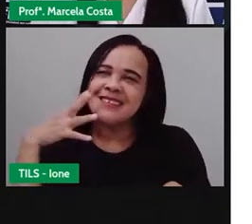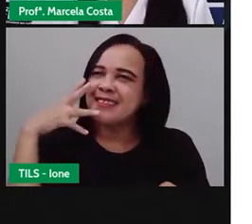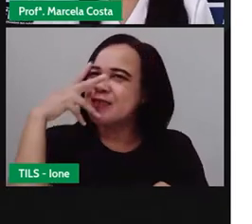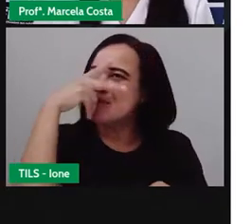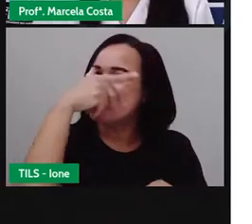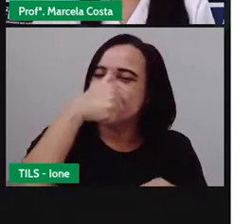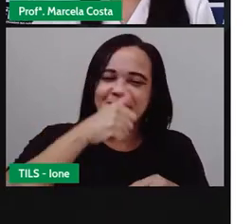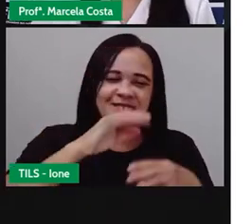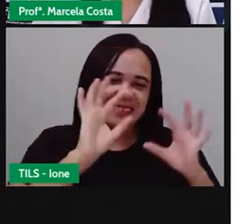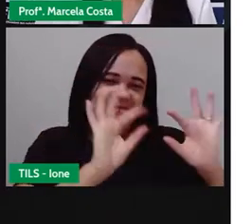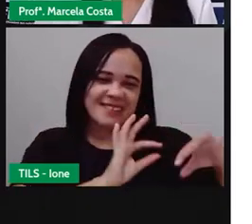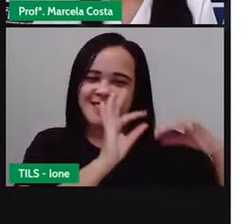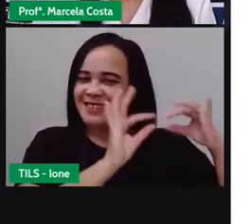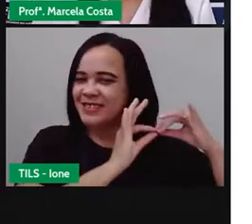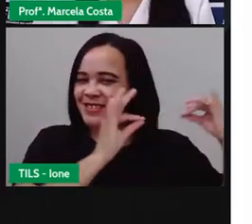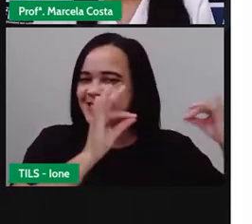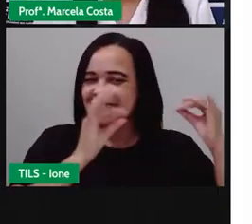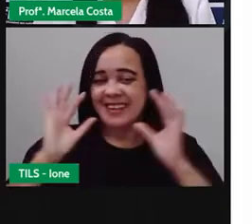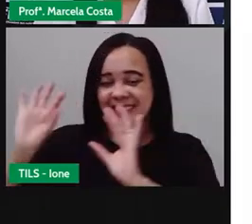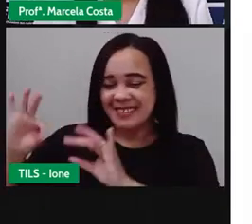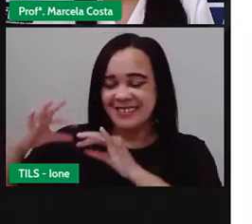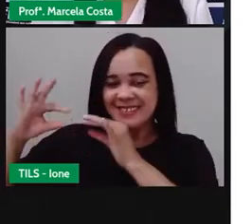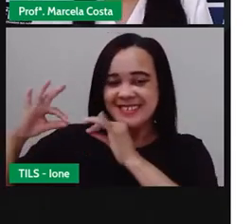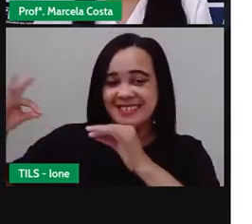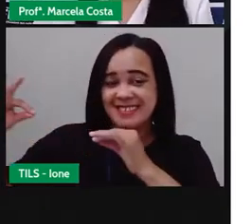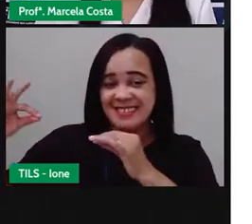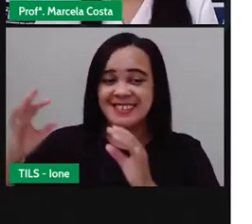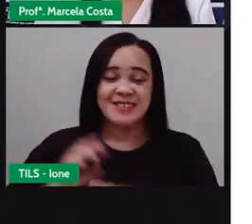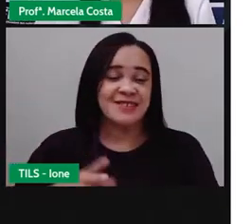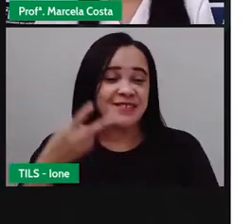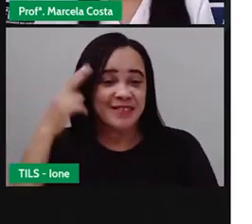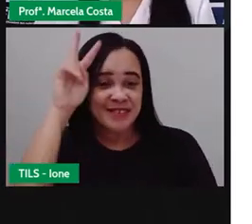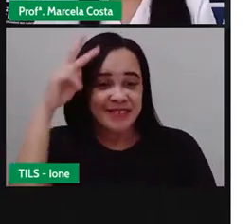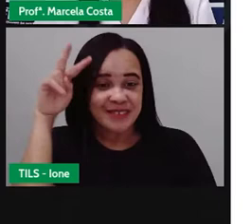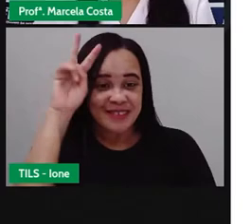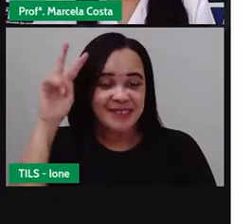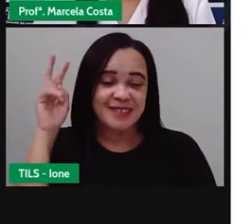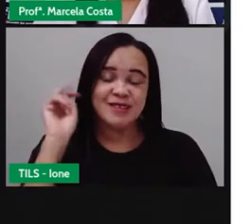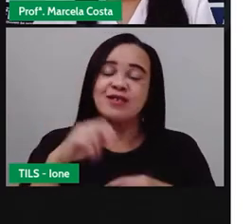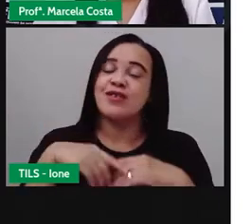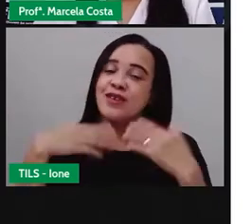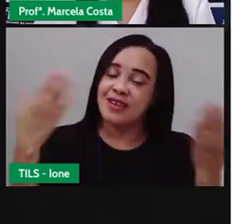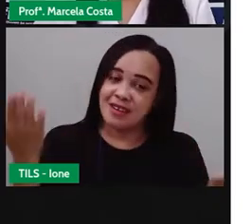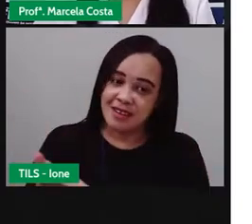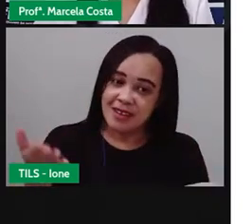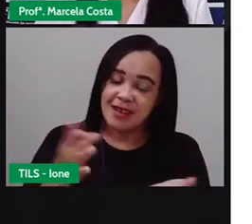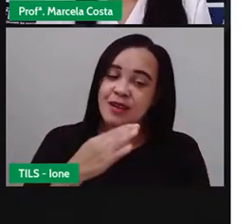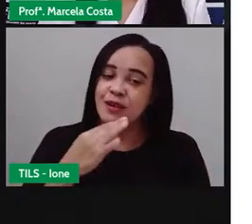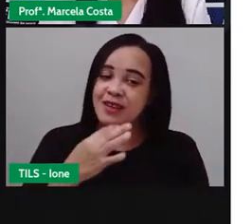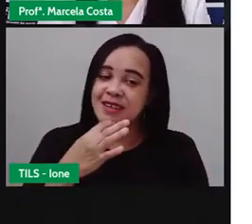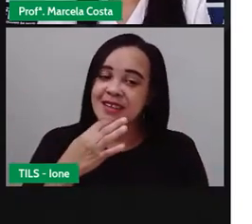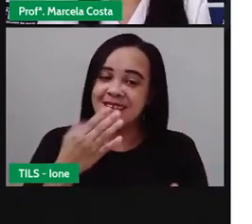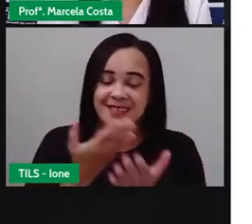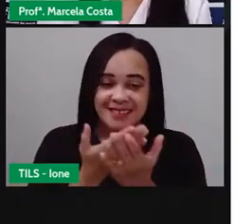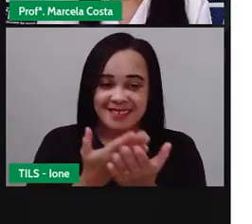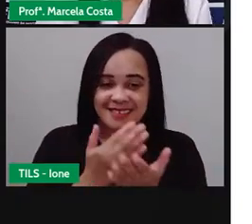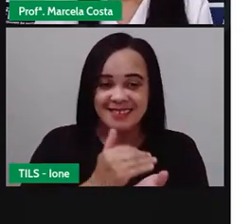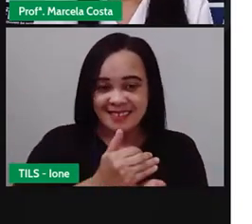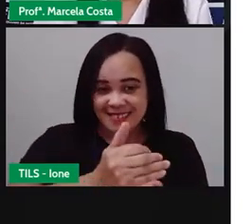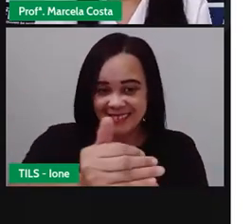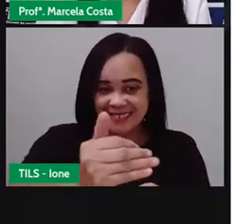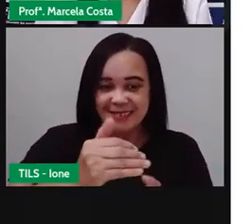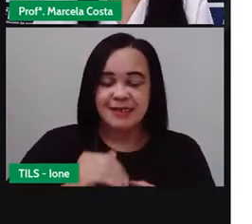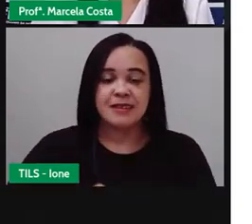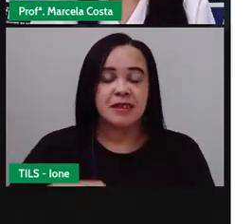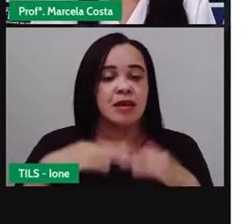Fita, que é uma história que a gente vai conhecer durante a aula. Então, com essa aula,